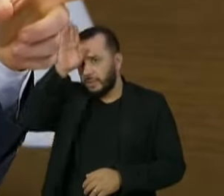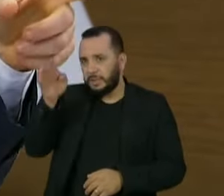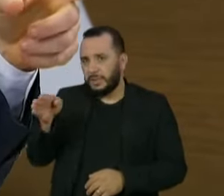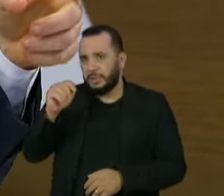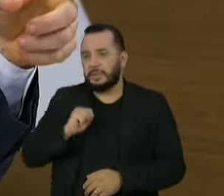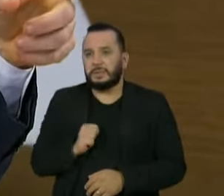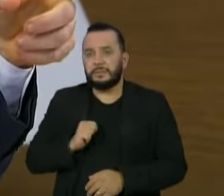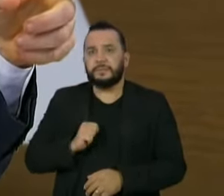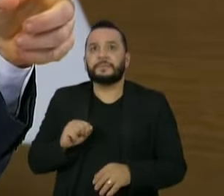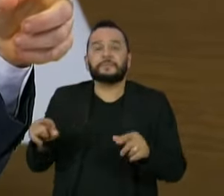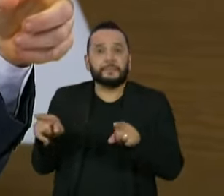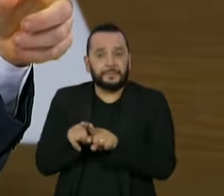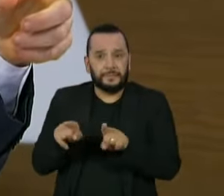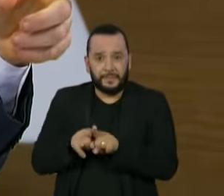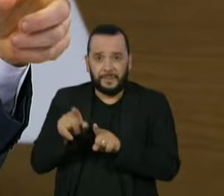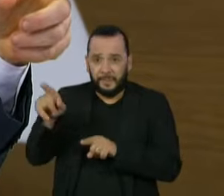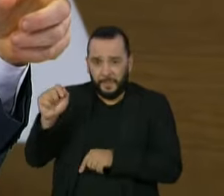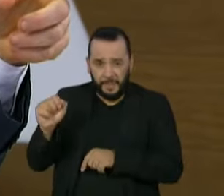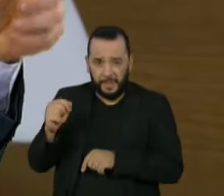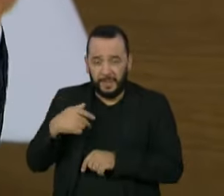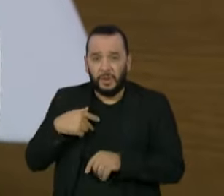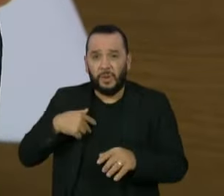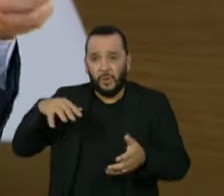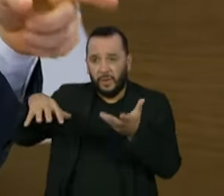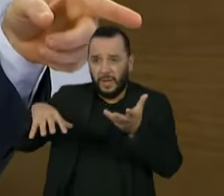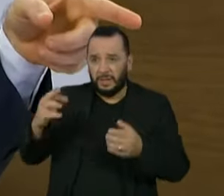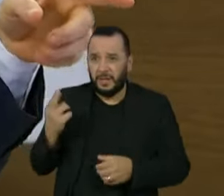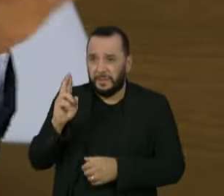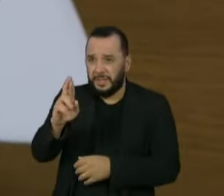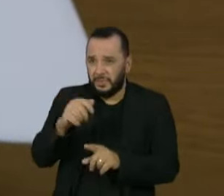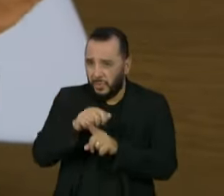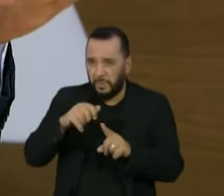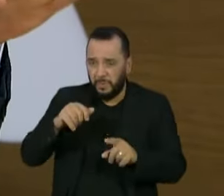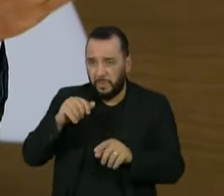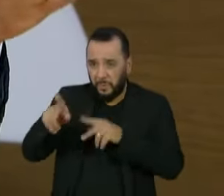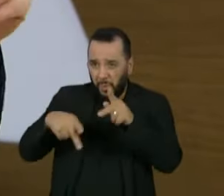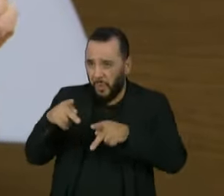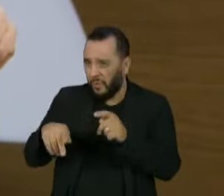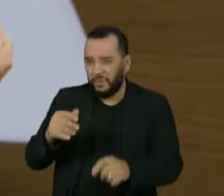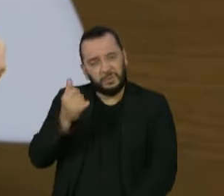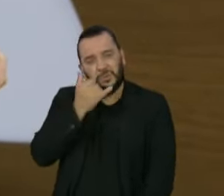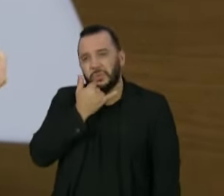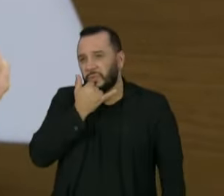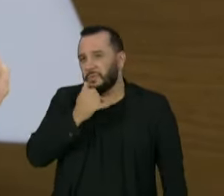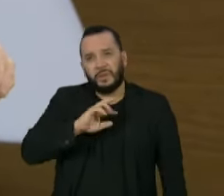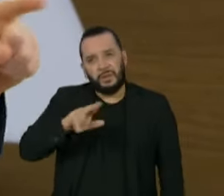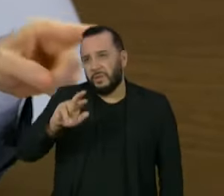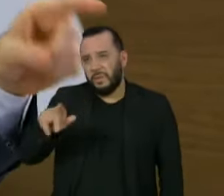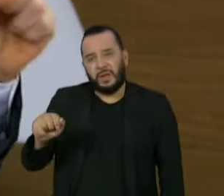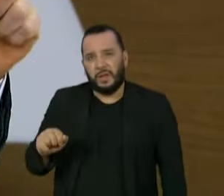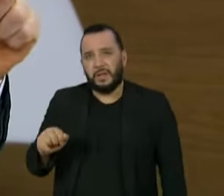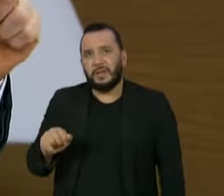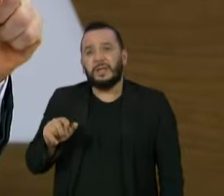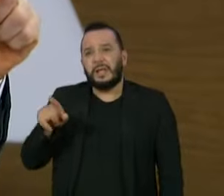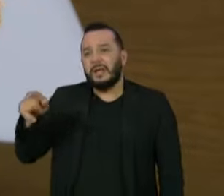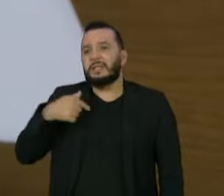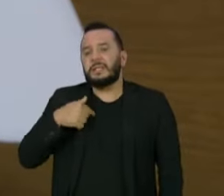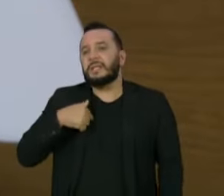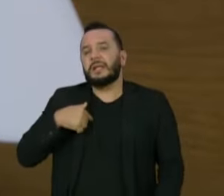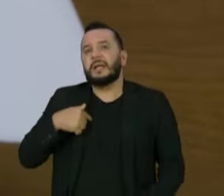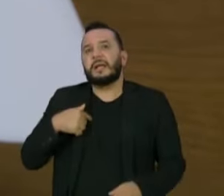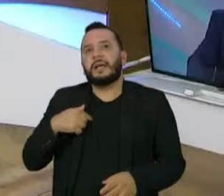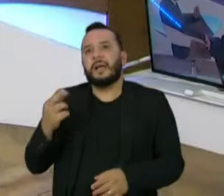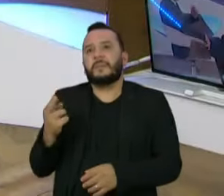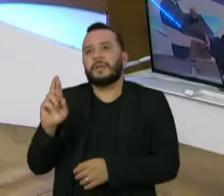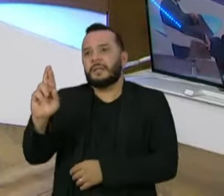você falar que o Congresso Nacional representa o povo, sociologicamente, está errado. O Congresso Nacional representa camadas. Os